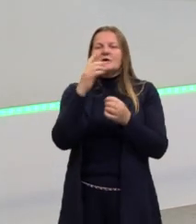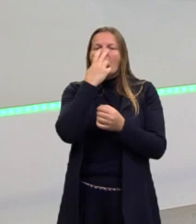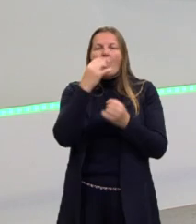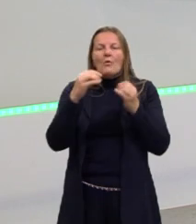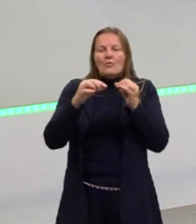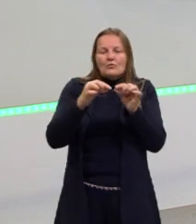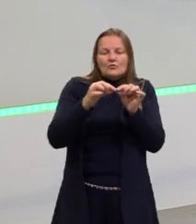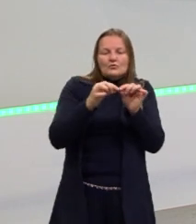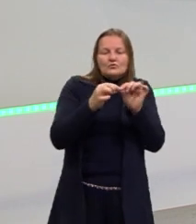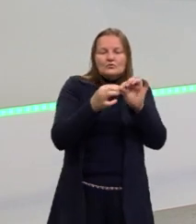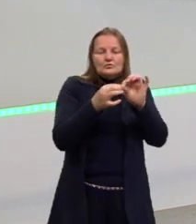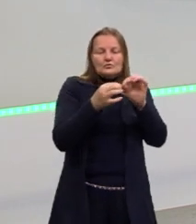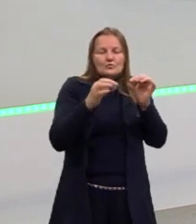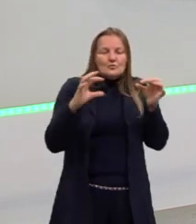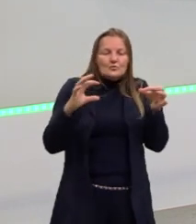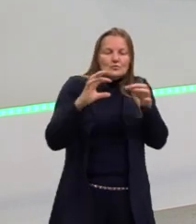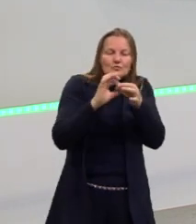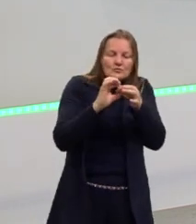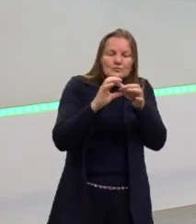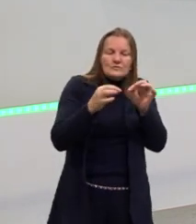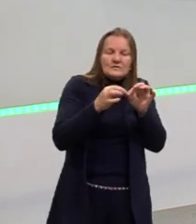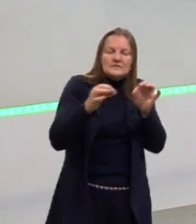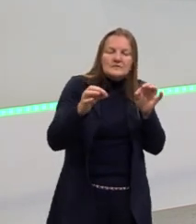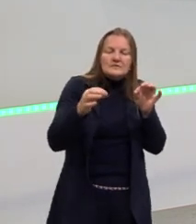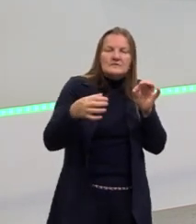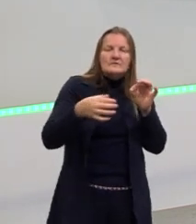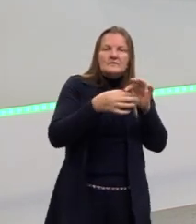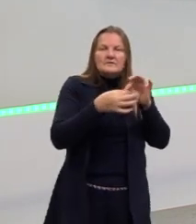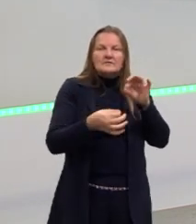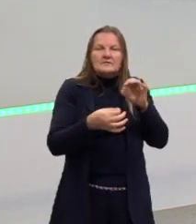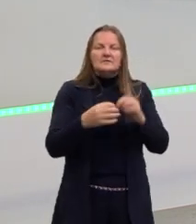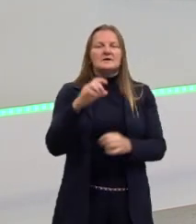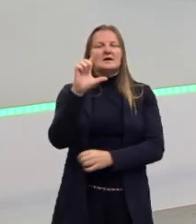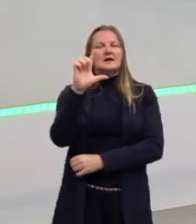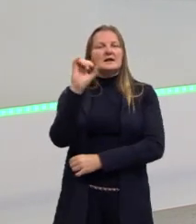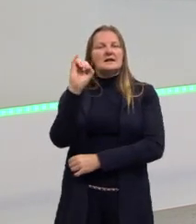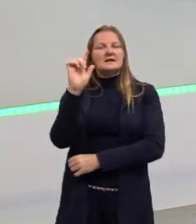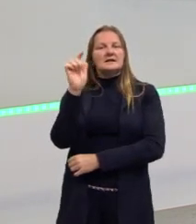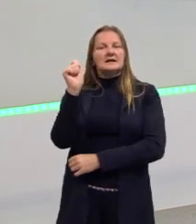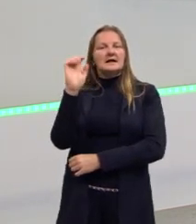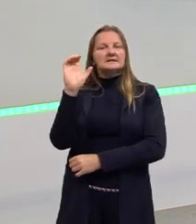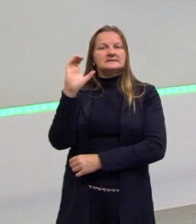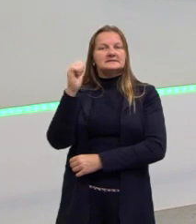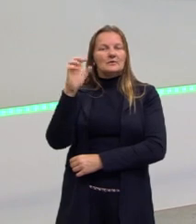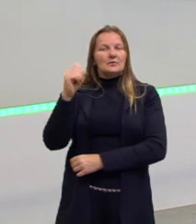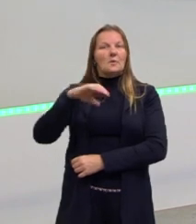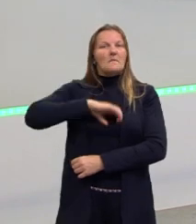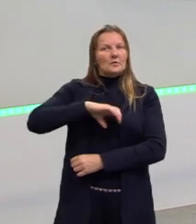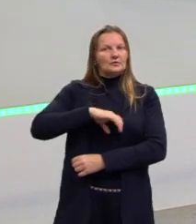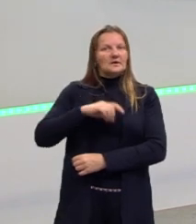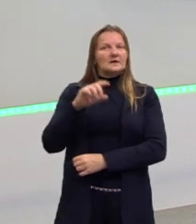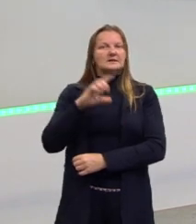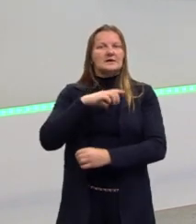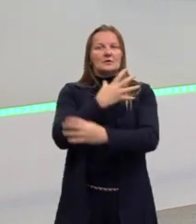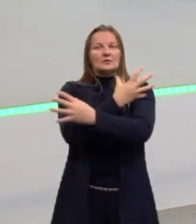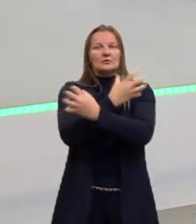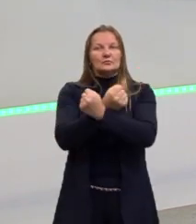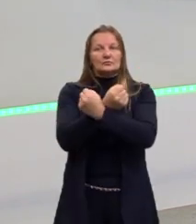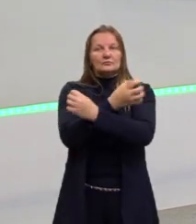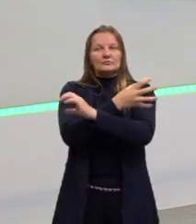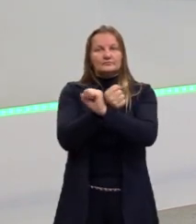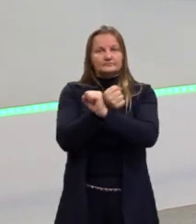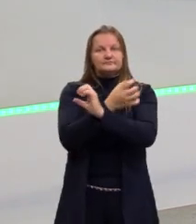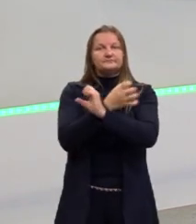Dentro da língua portuguesa, vocês conhecem essas palavras como conjunções. Dentro da língua inglesa,